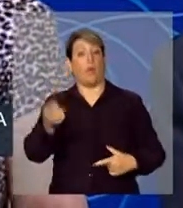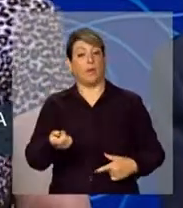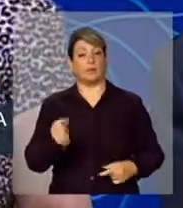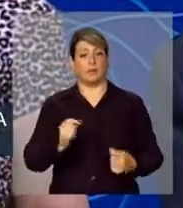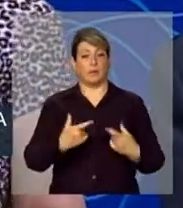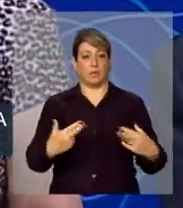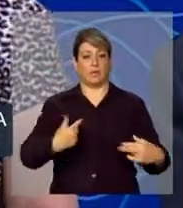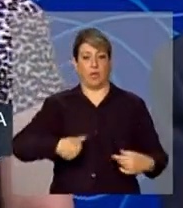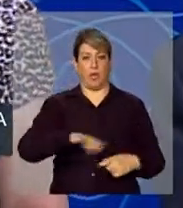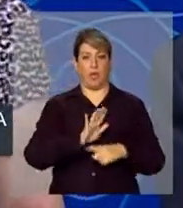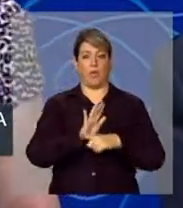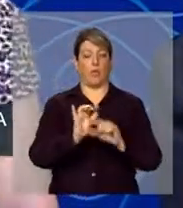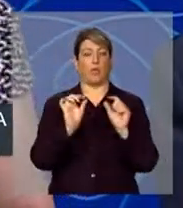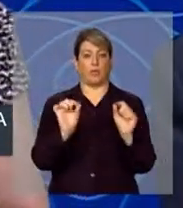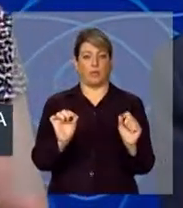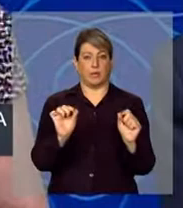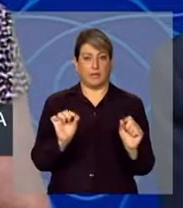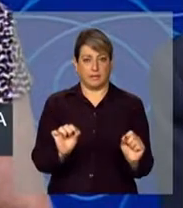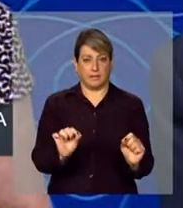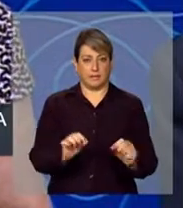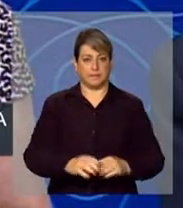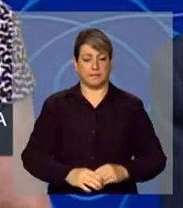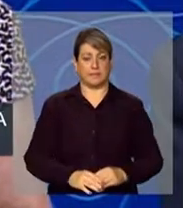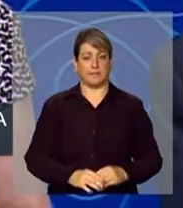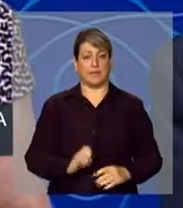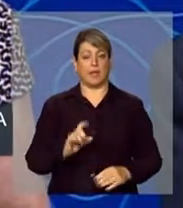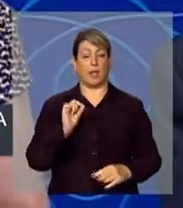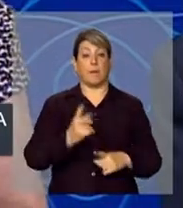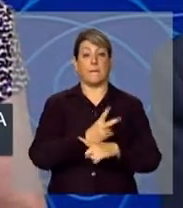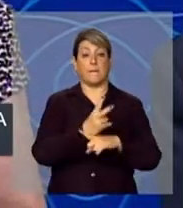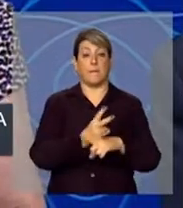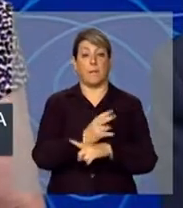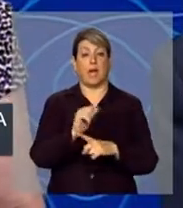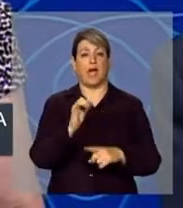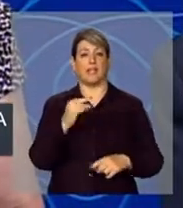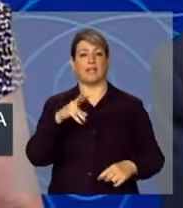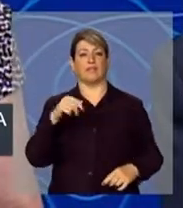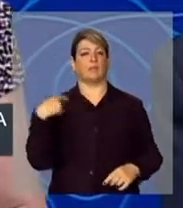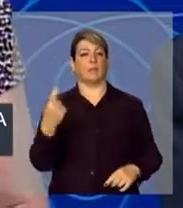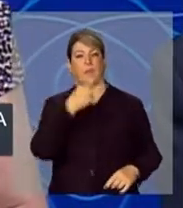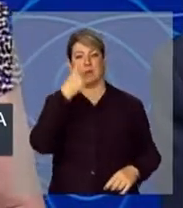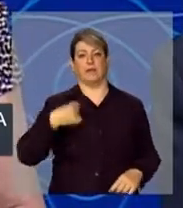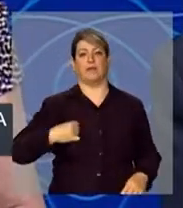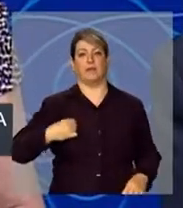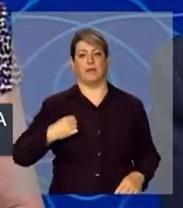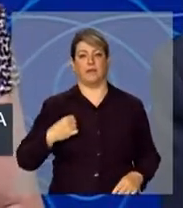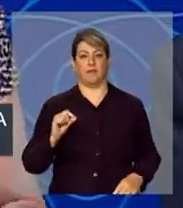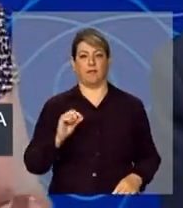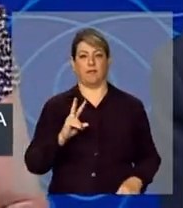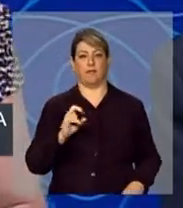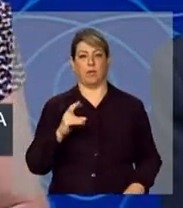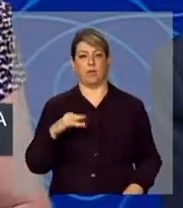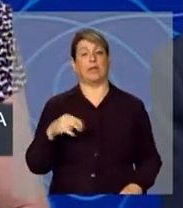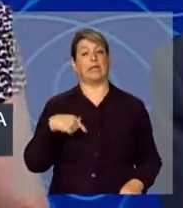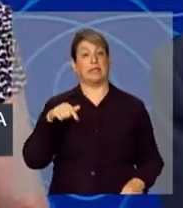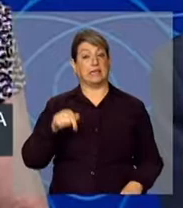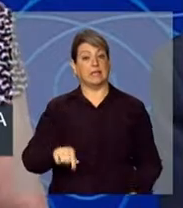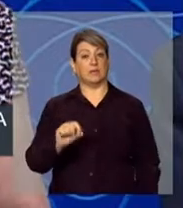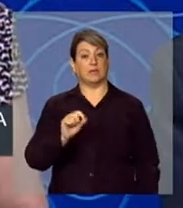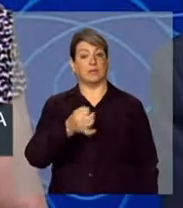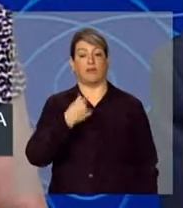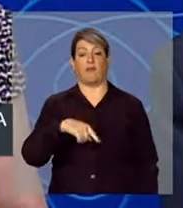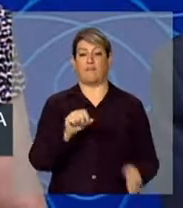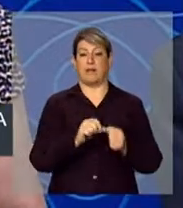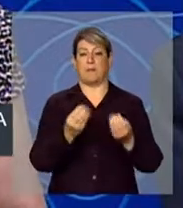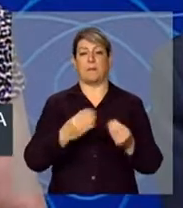colaboração é a busca ativa dos voluntários. E isso vocês sugeriram, nós vamos fazer com